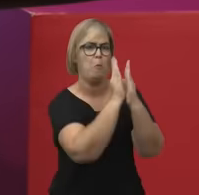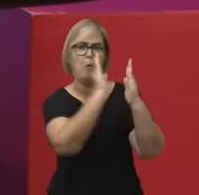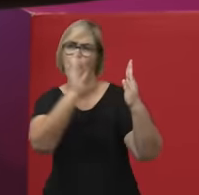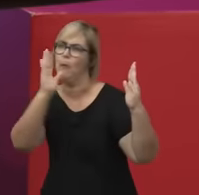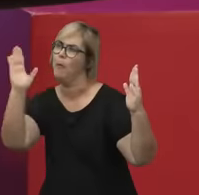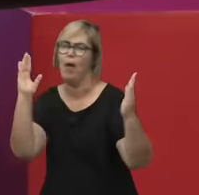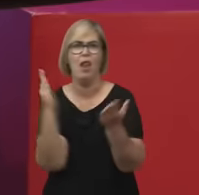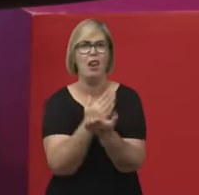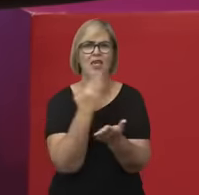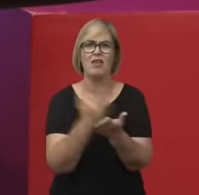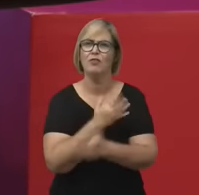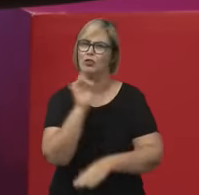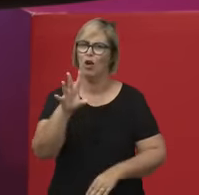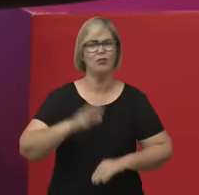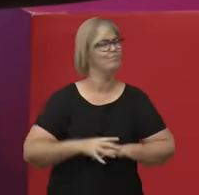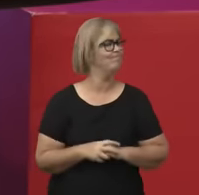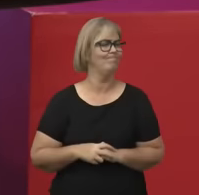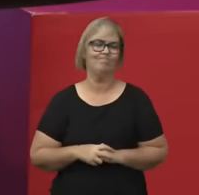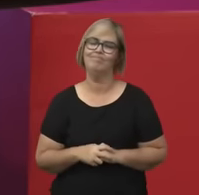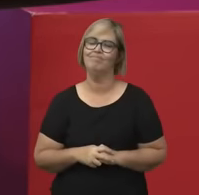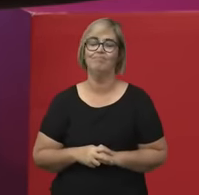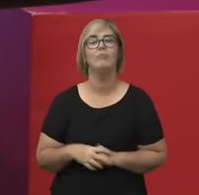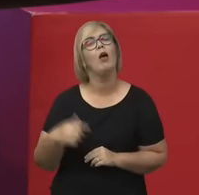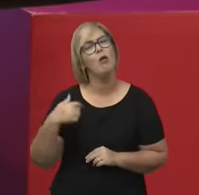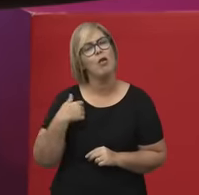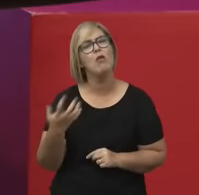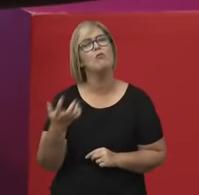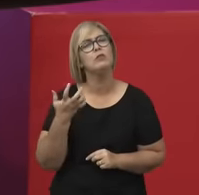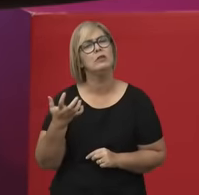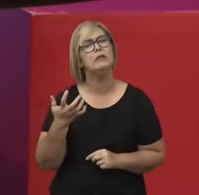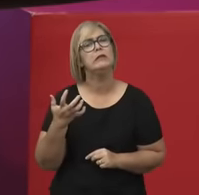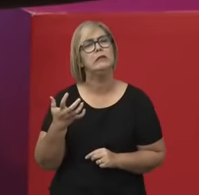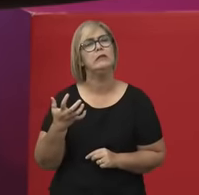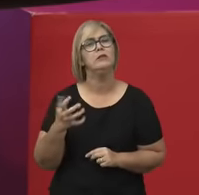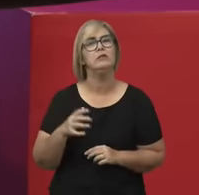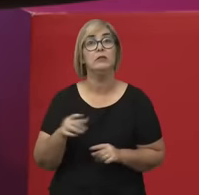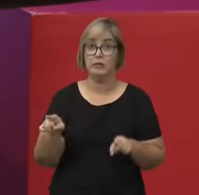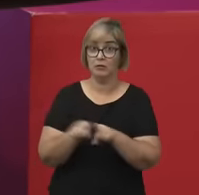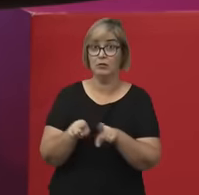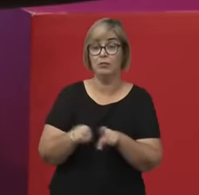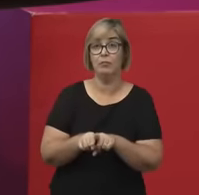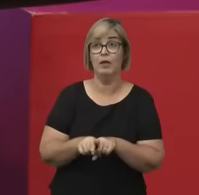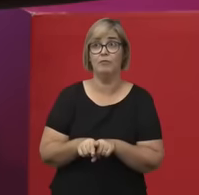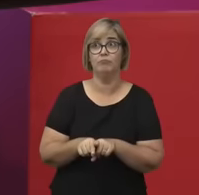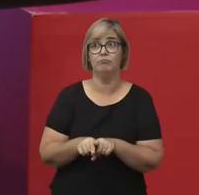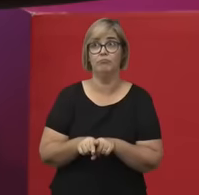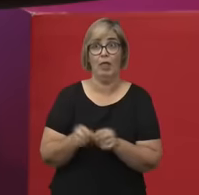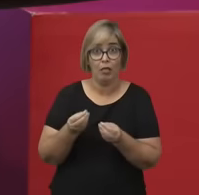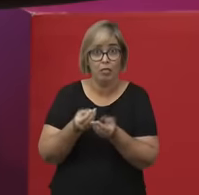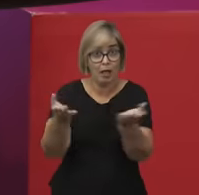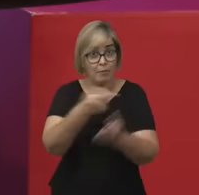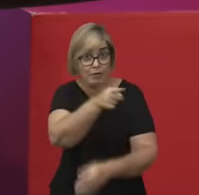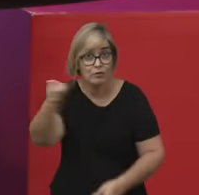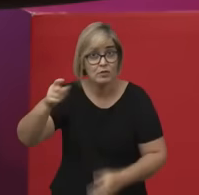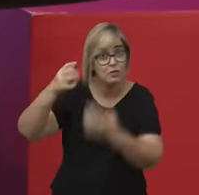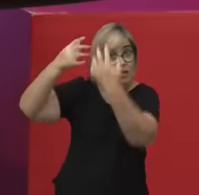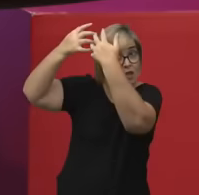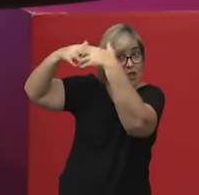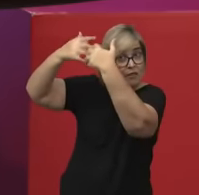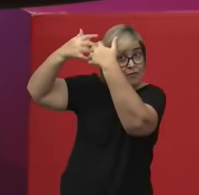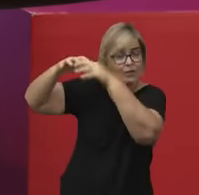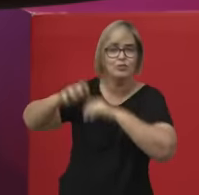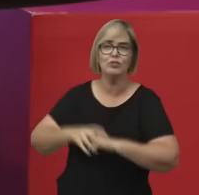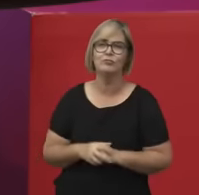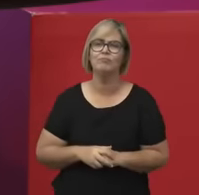achei por bem trazer para a gente aqui, refletir, para abrir essa questão, um